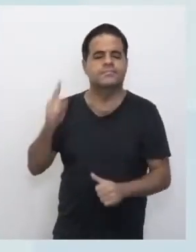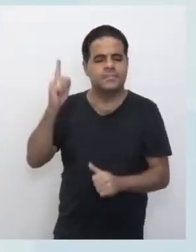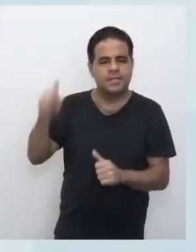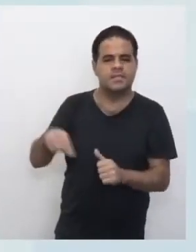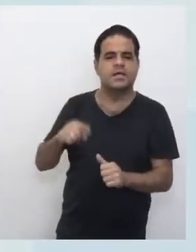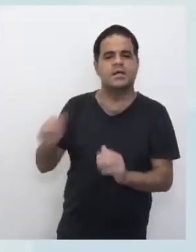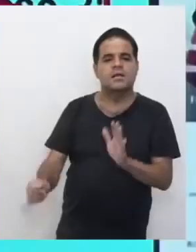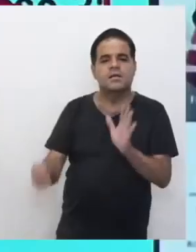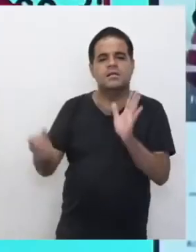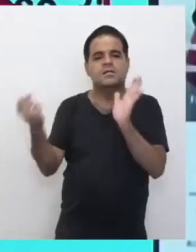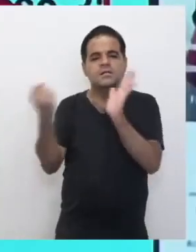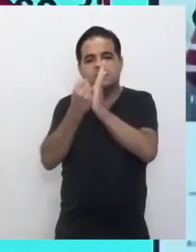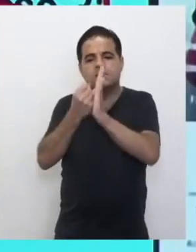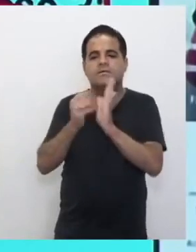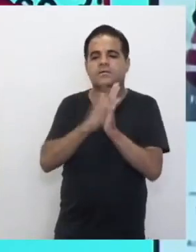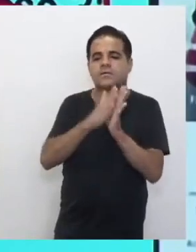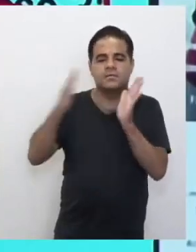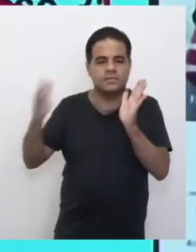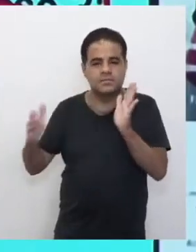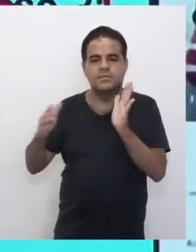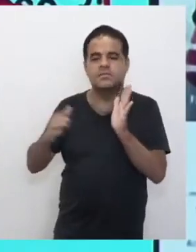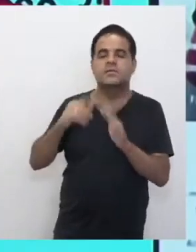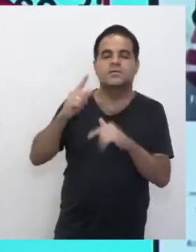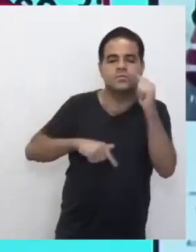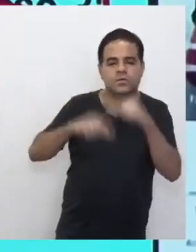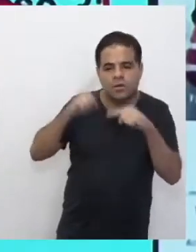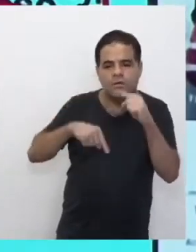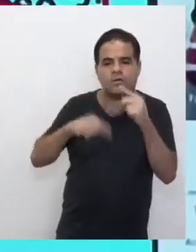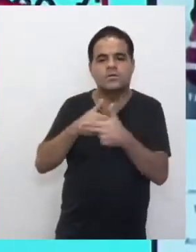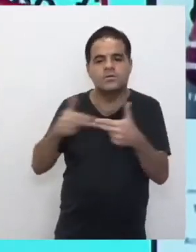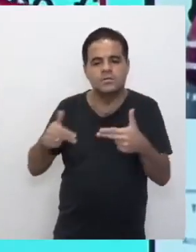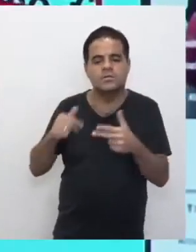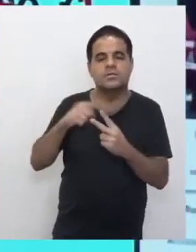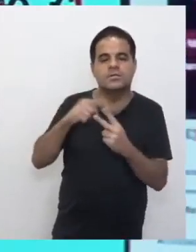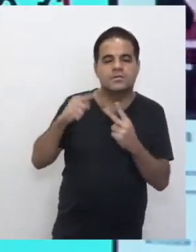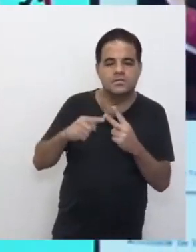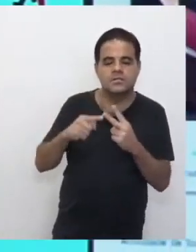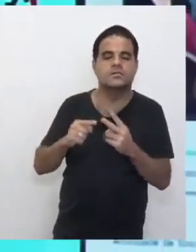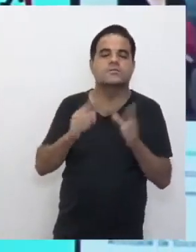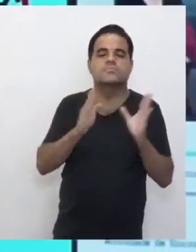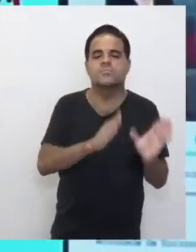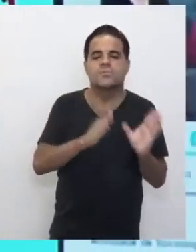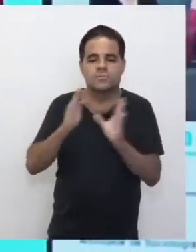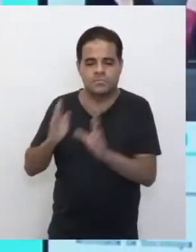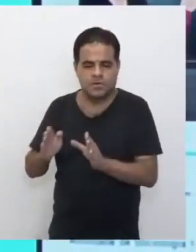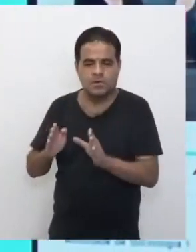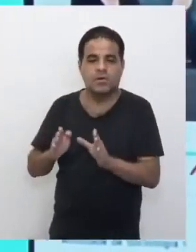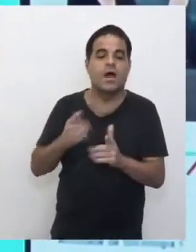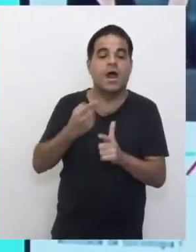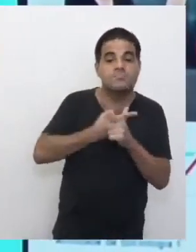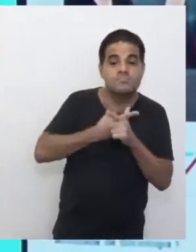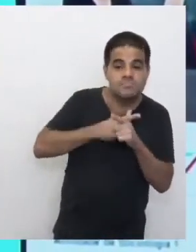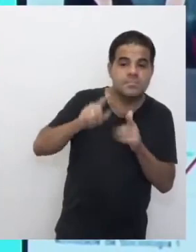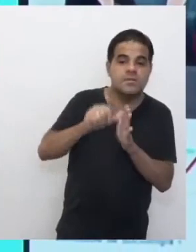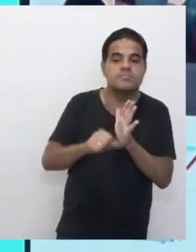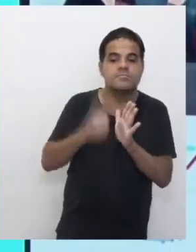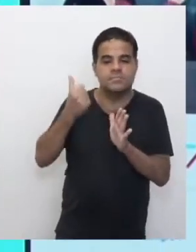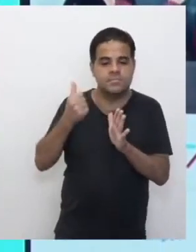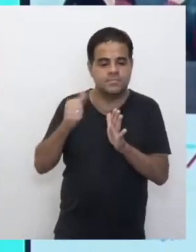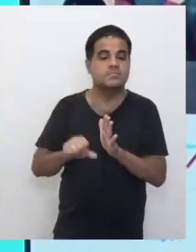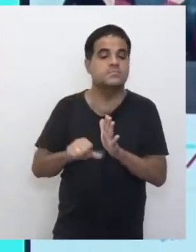vai simbolizar ali as tarefas. As tarefas, elas são divididas ali em duas partes, vamos colocar. A primeira aqui